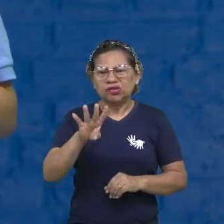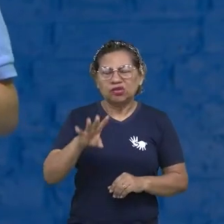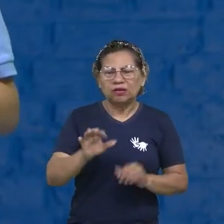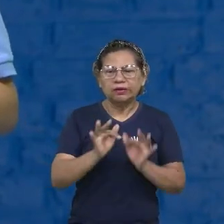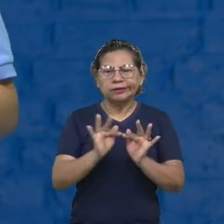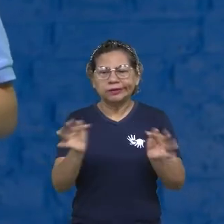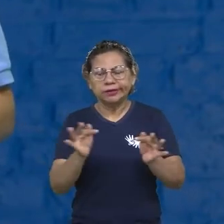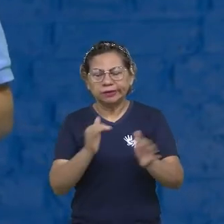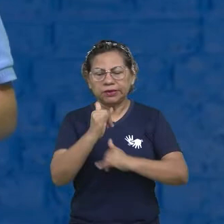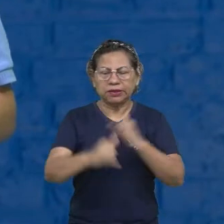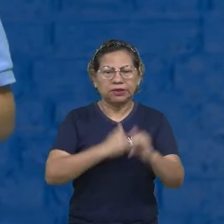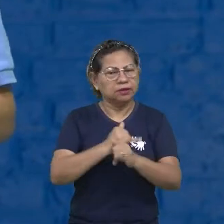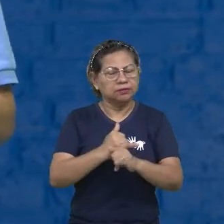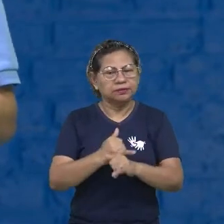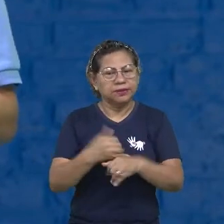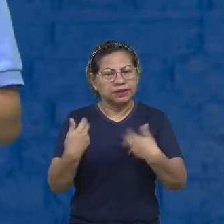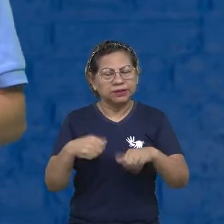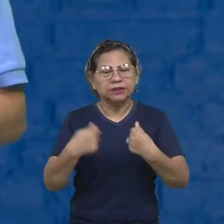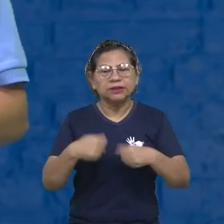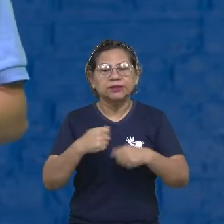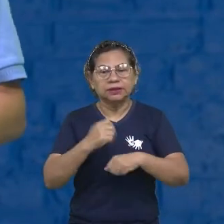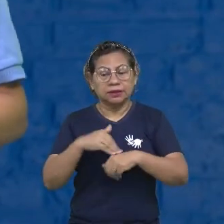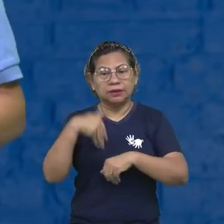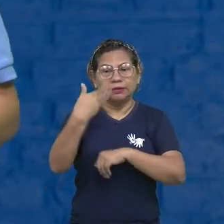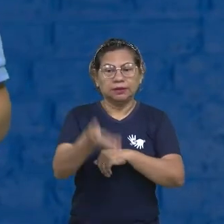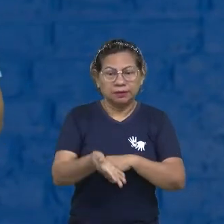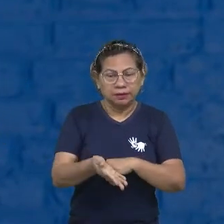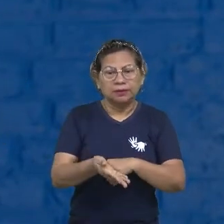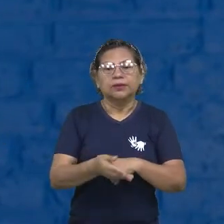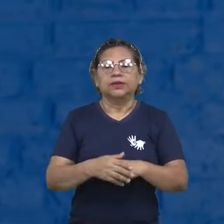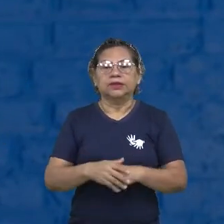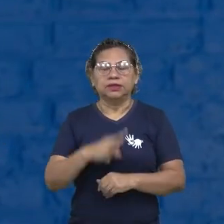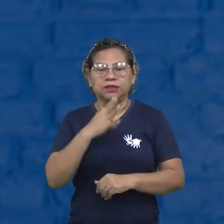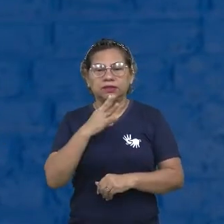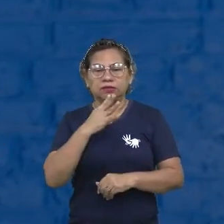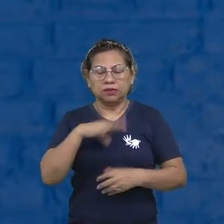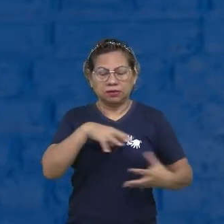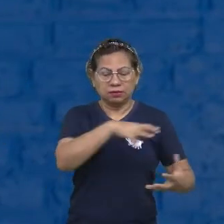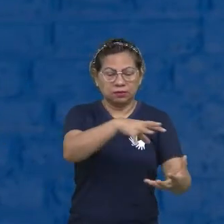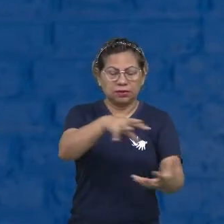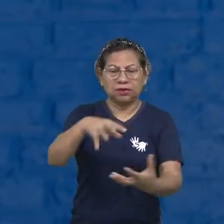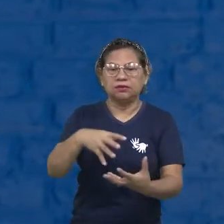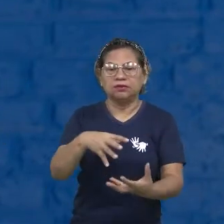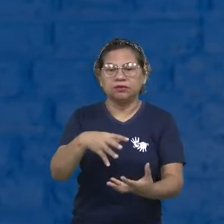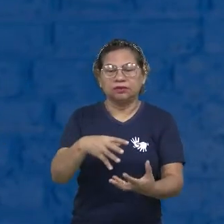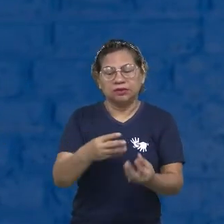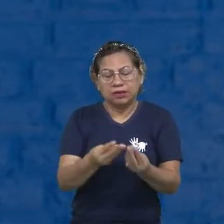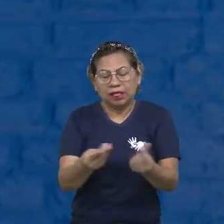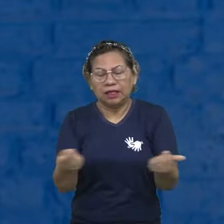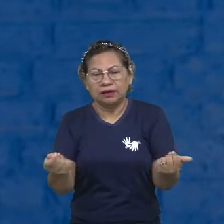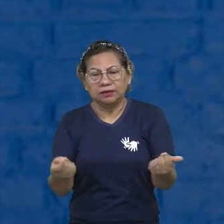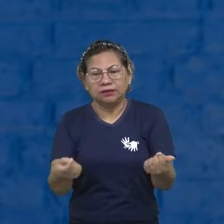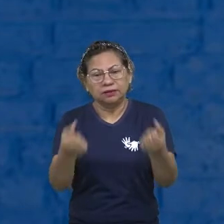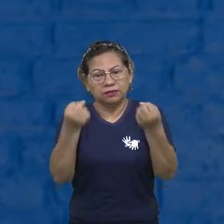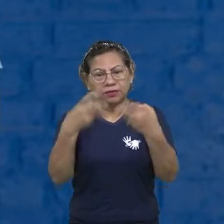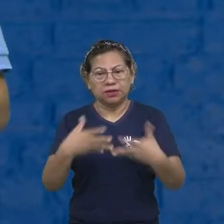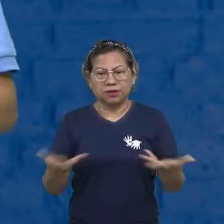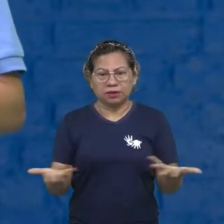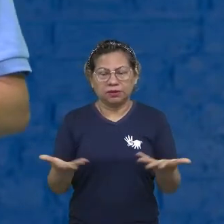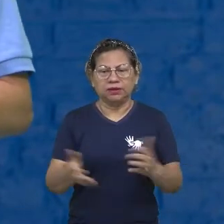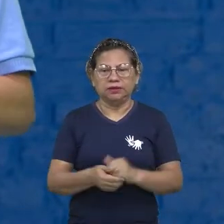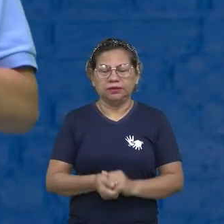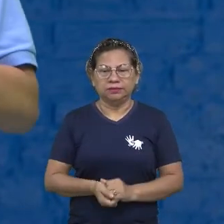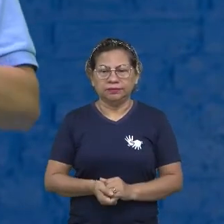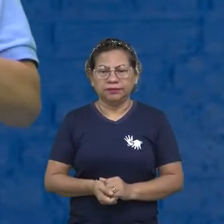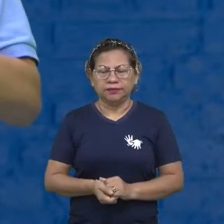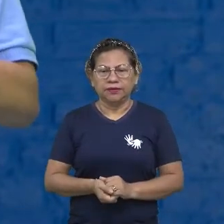protagonista é o que nós precisamos no mundo atual, nesse mundo tão líquido que eu acabei de falar para vocês. E como lidar com